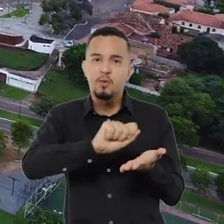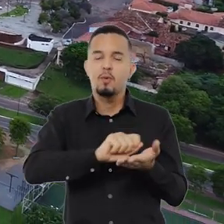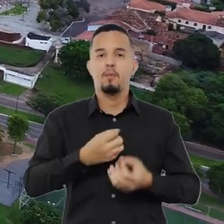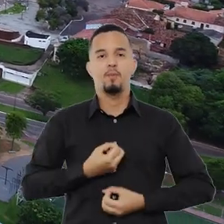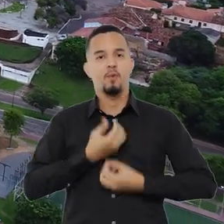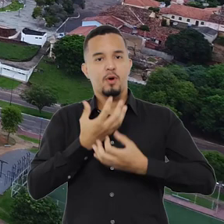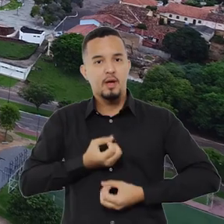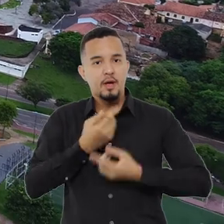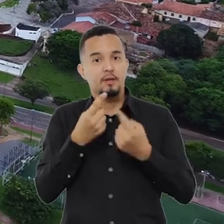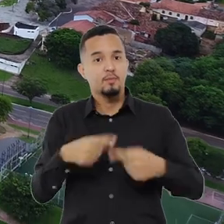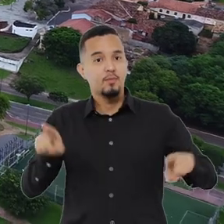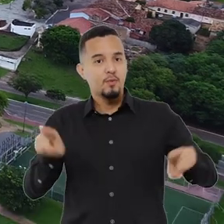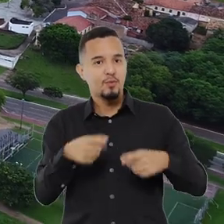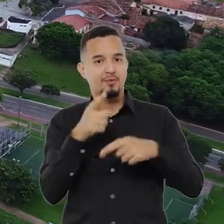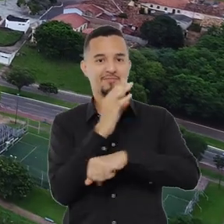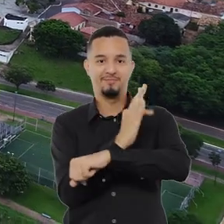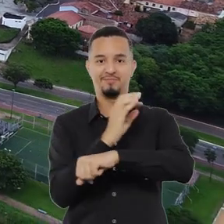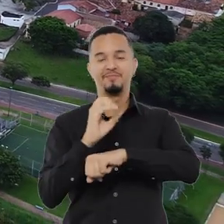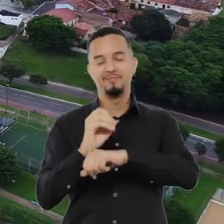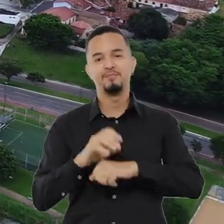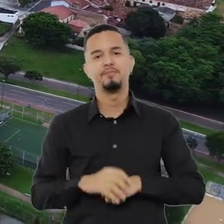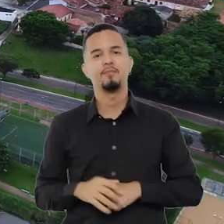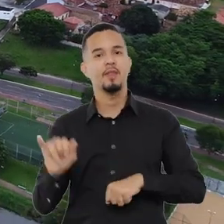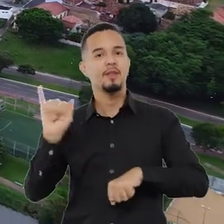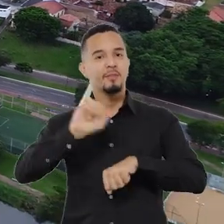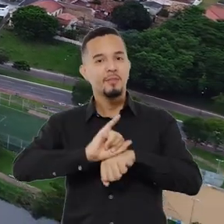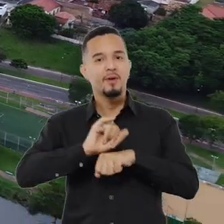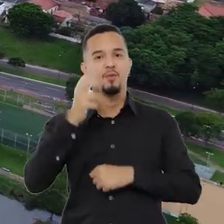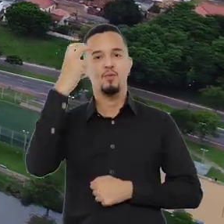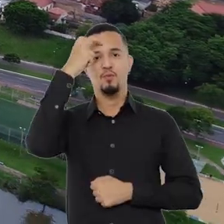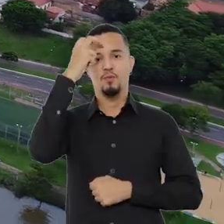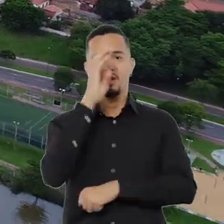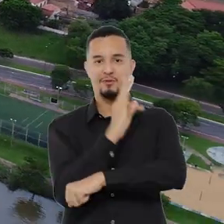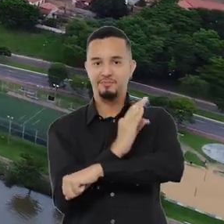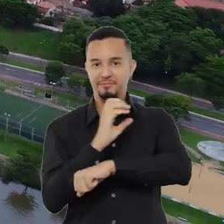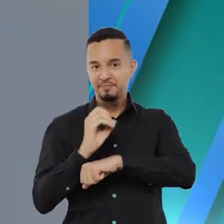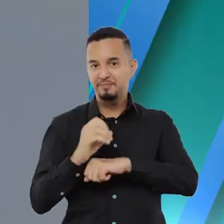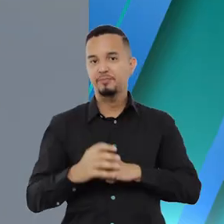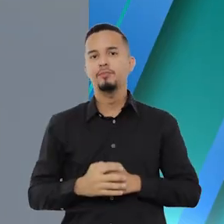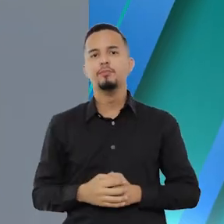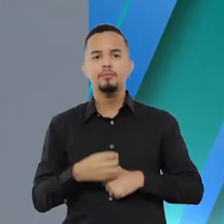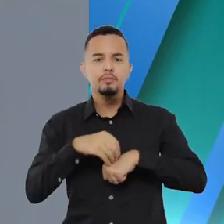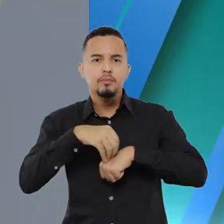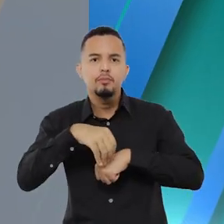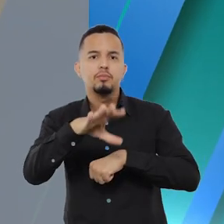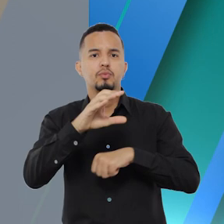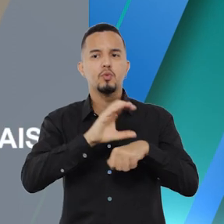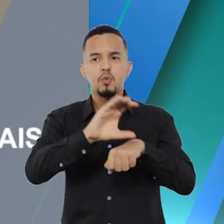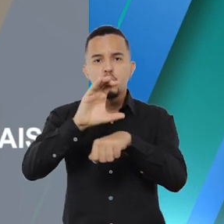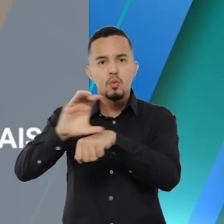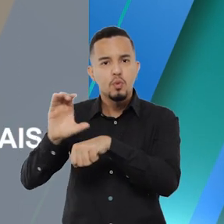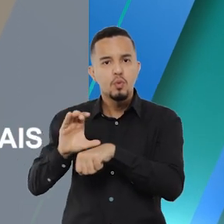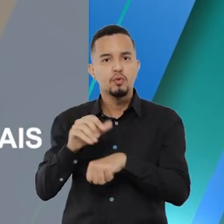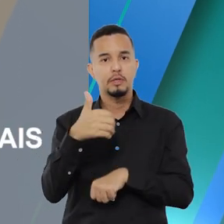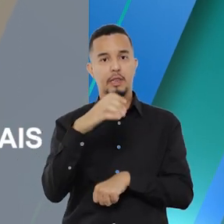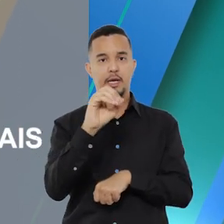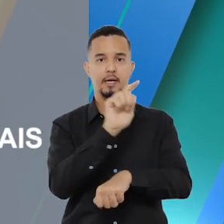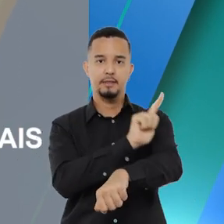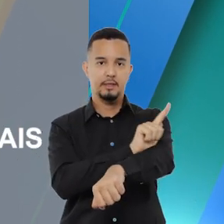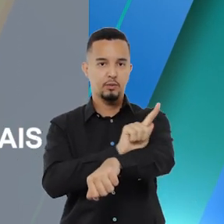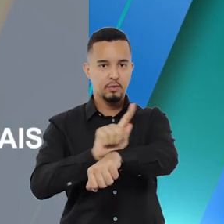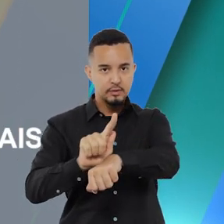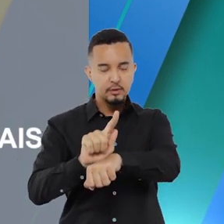poetas e músicos tocantinenses, a capital cultural do Estado. São ofertados 10 cursos de